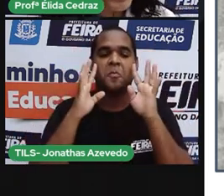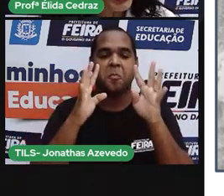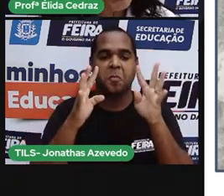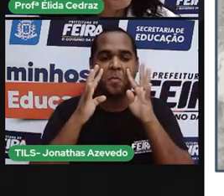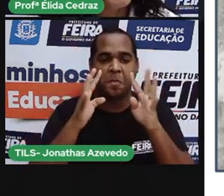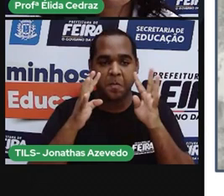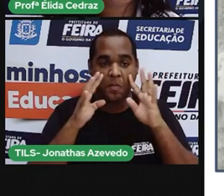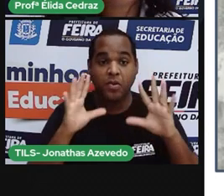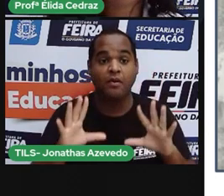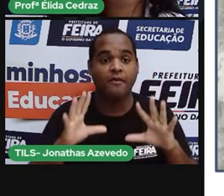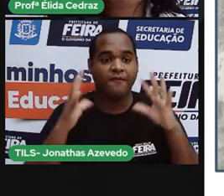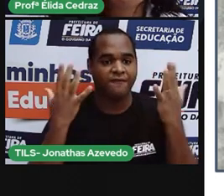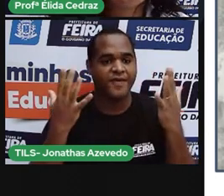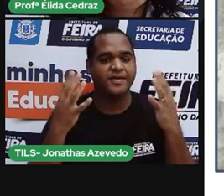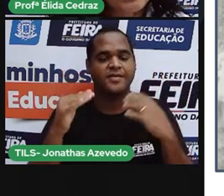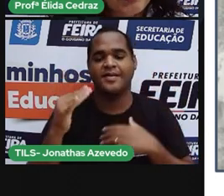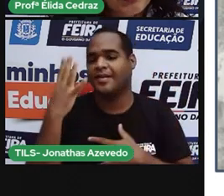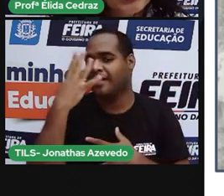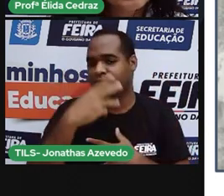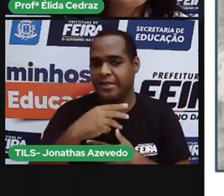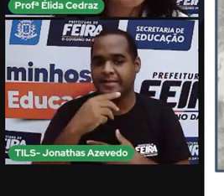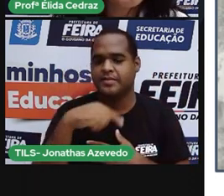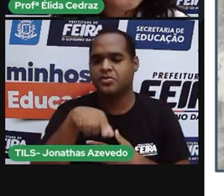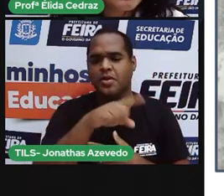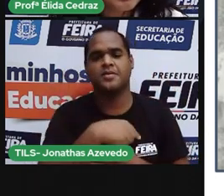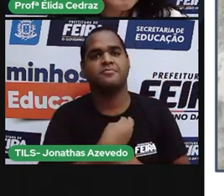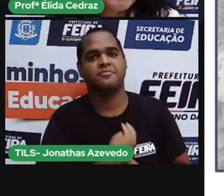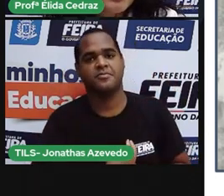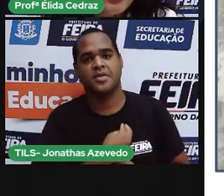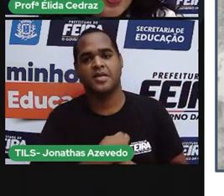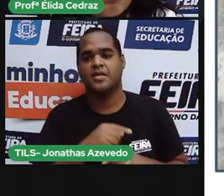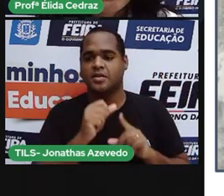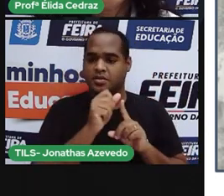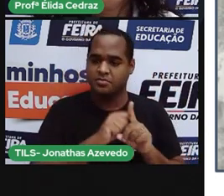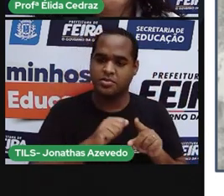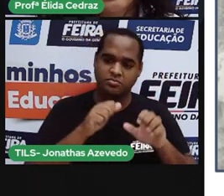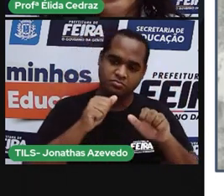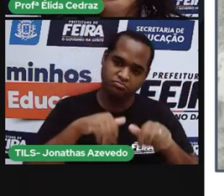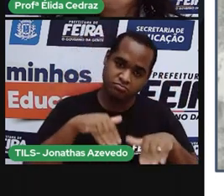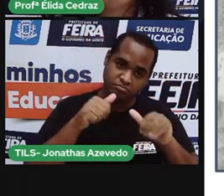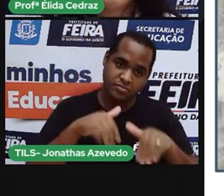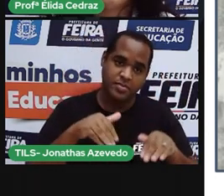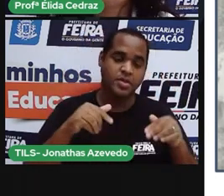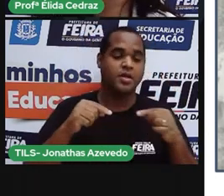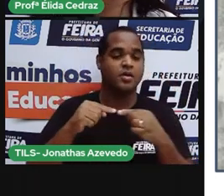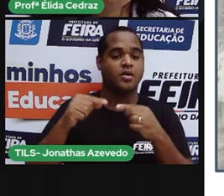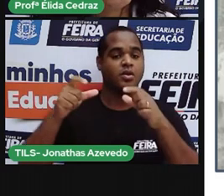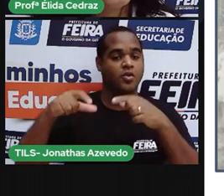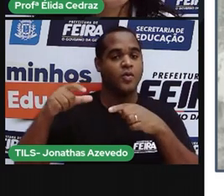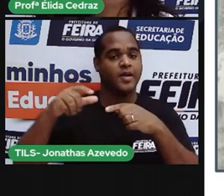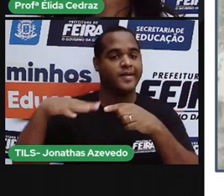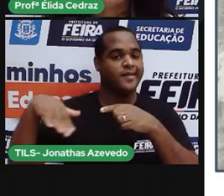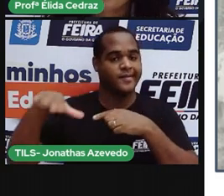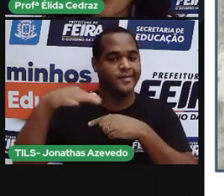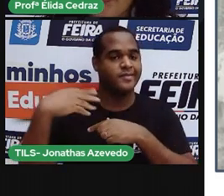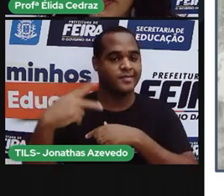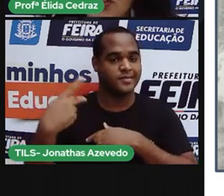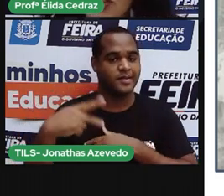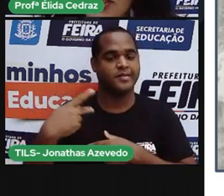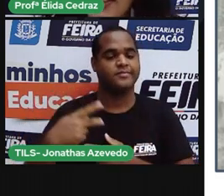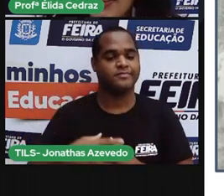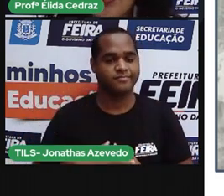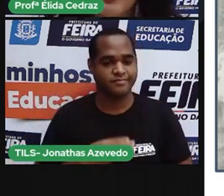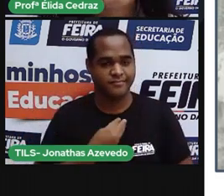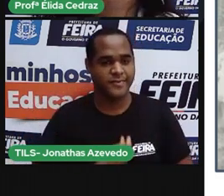essa festa bonita que nós fomos aos meses de setembro, lá no parque de exposição João